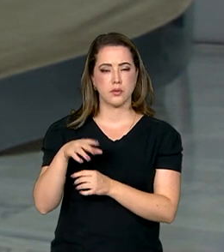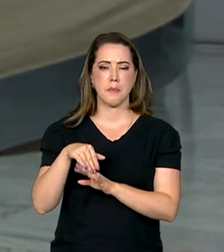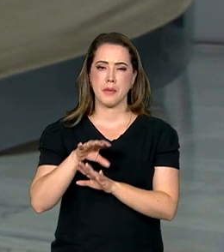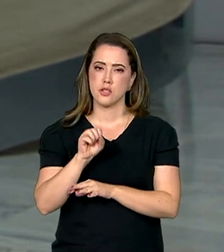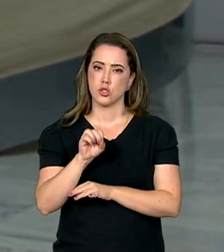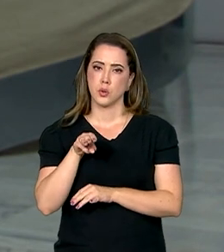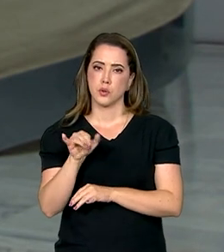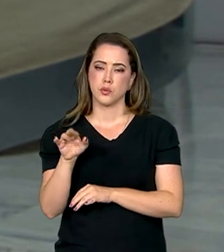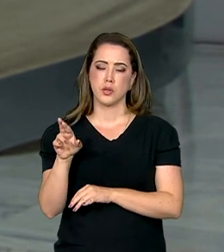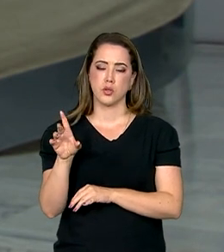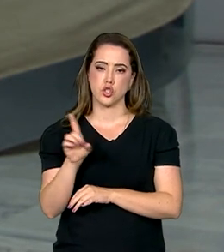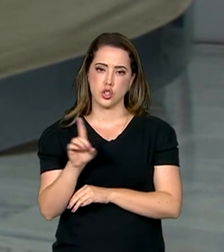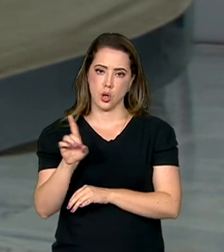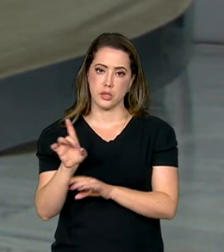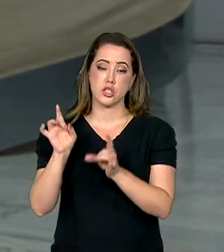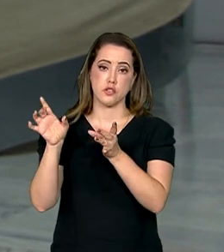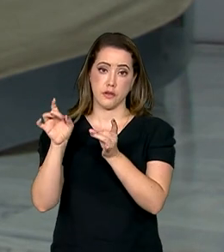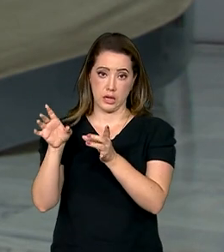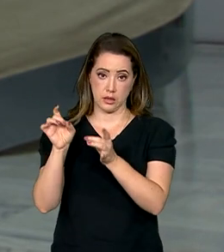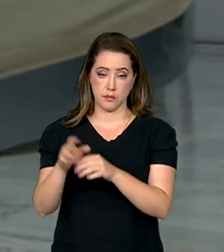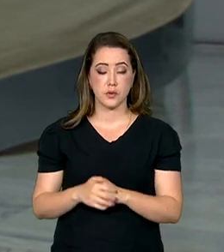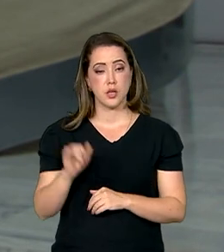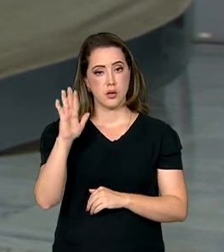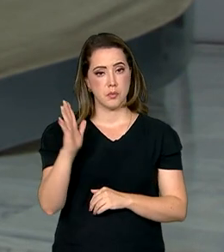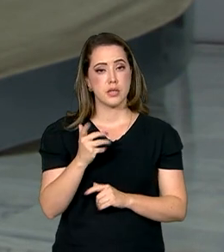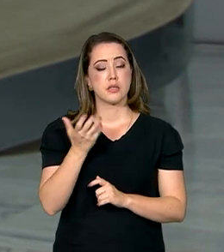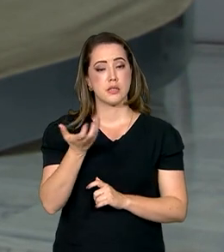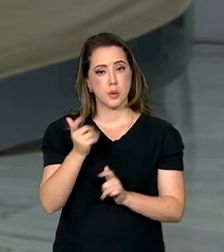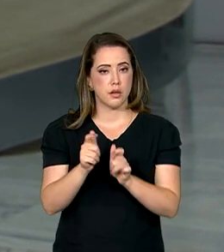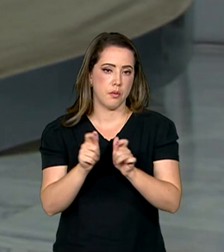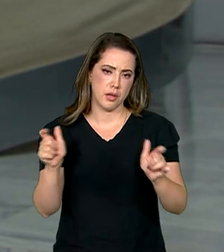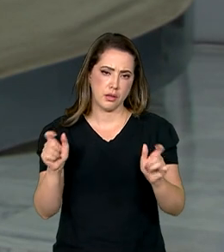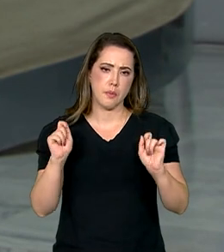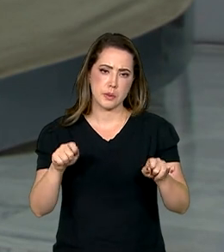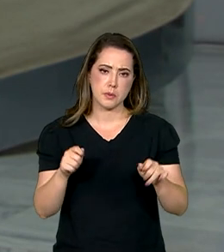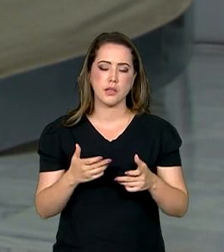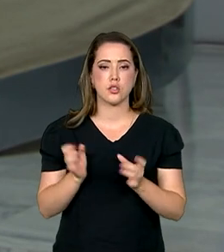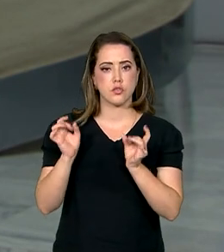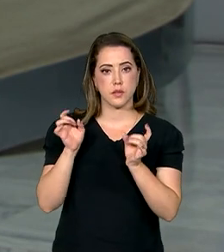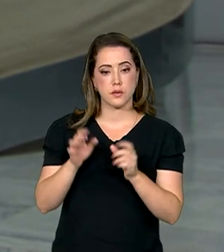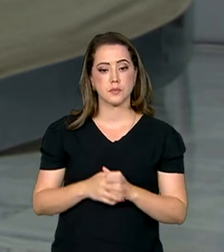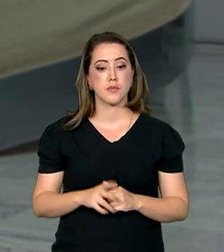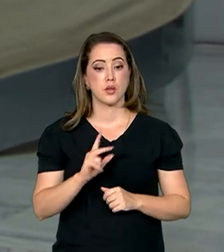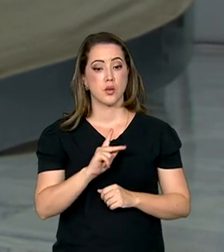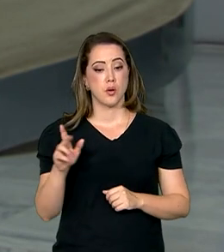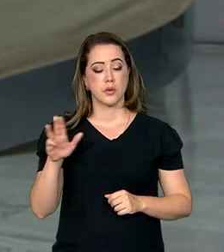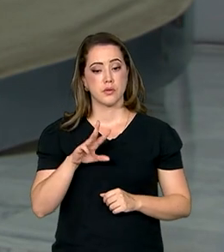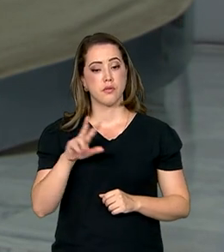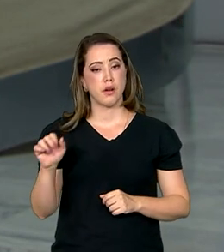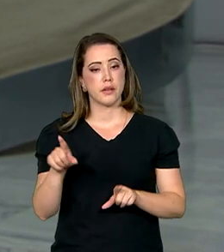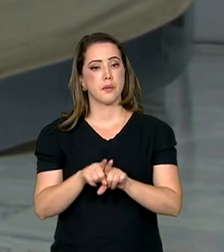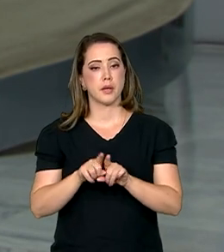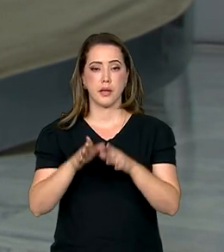de dólares em exportação e o Brasil tem interesse em ampliar as negociações. O presidente também vai participar